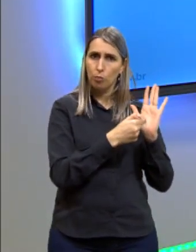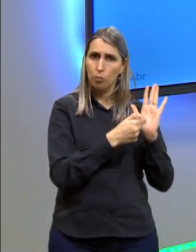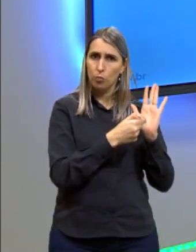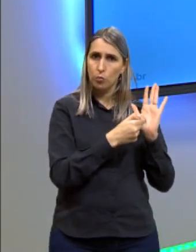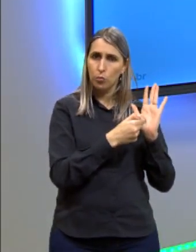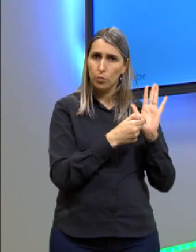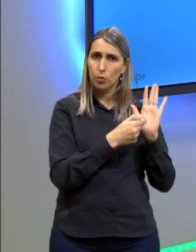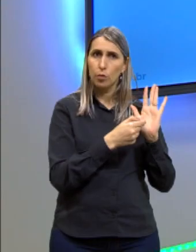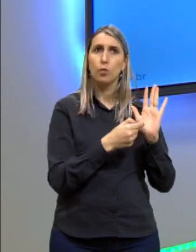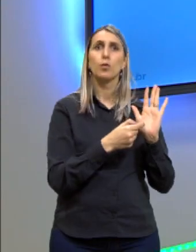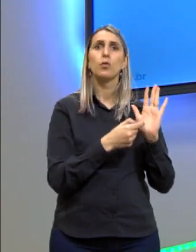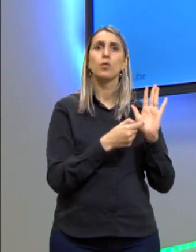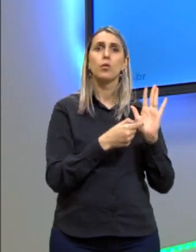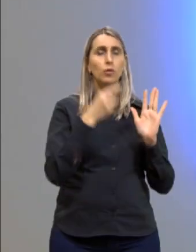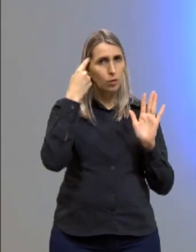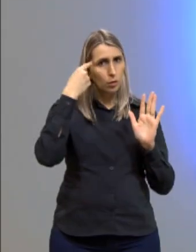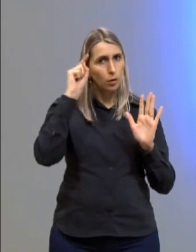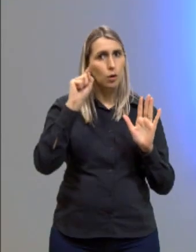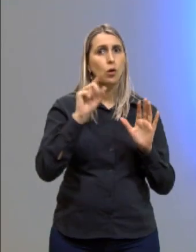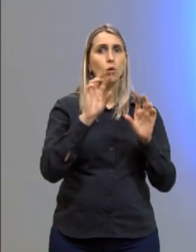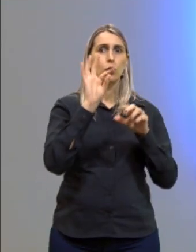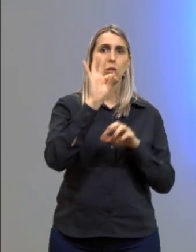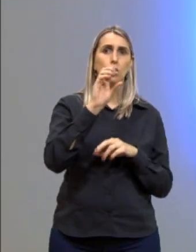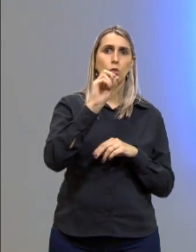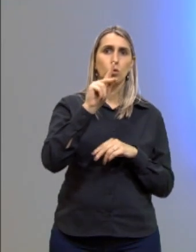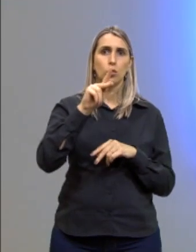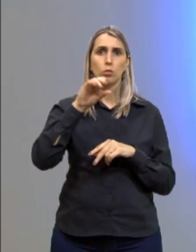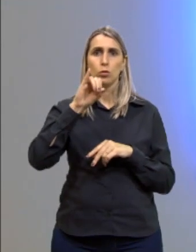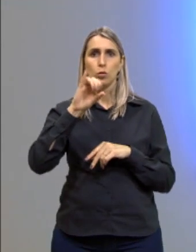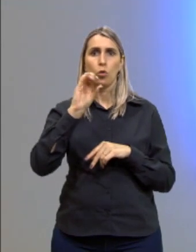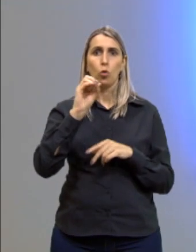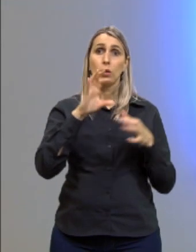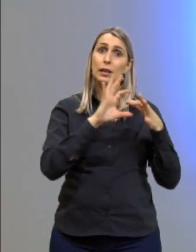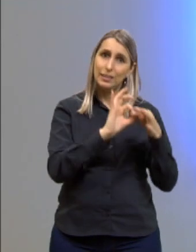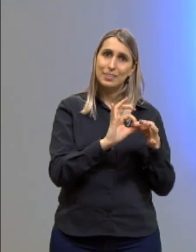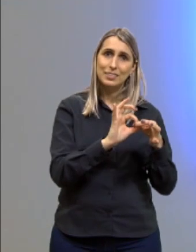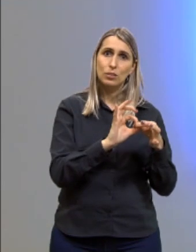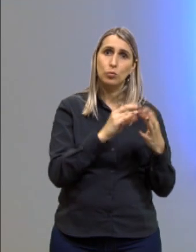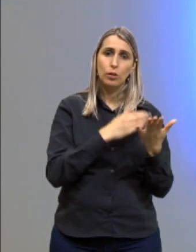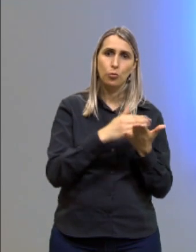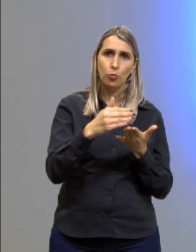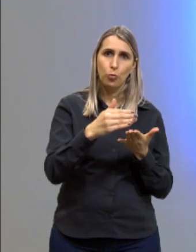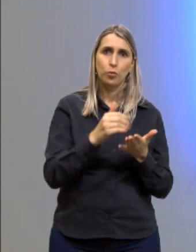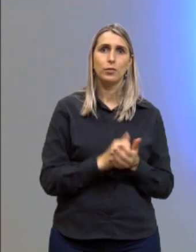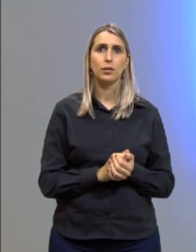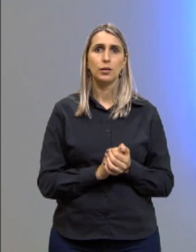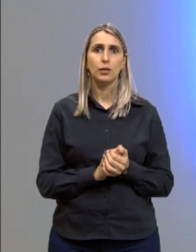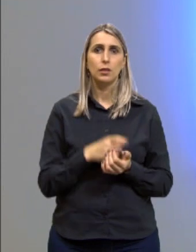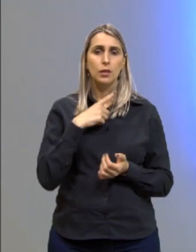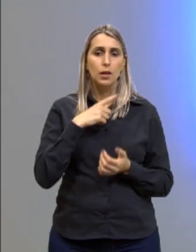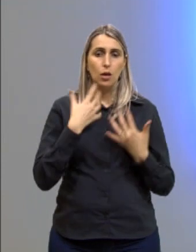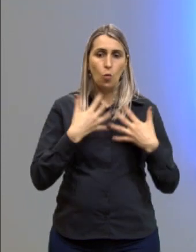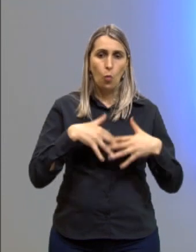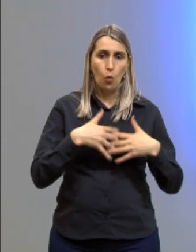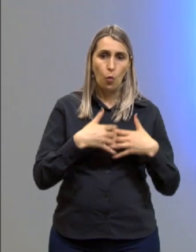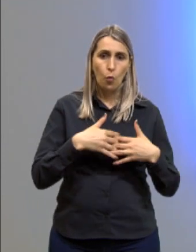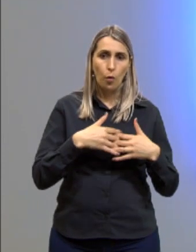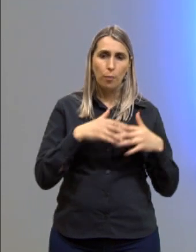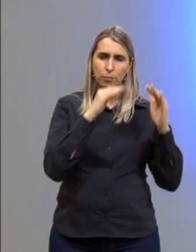serviço do tópico dela, que é lá no início. E vocês estão vendo que tem uma função